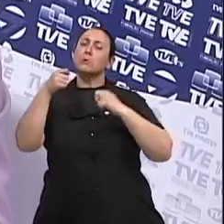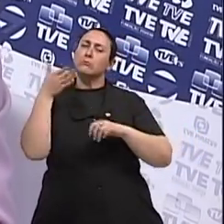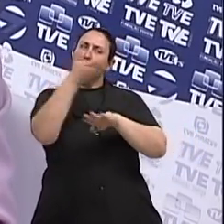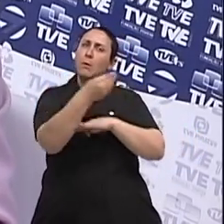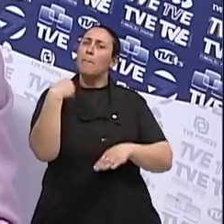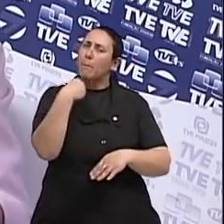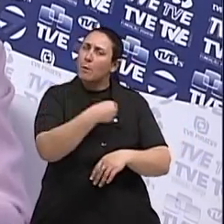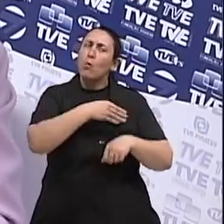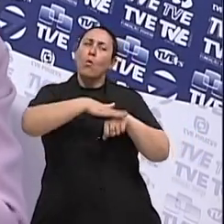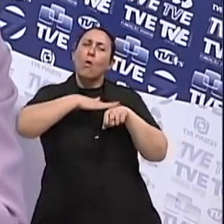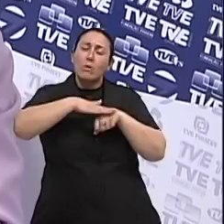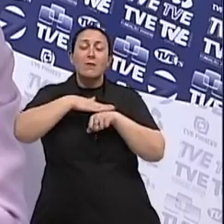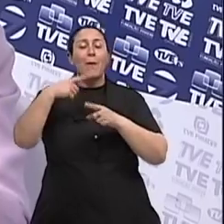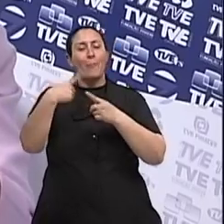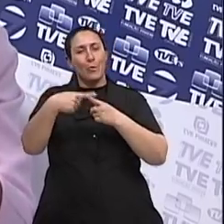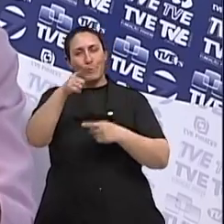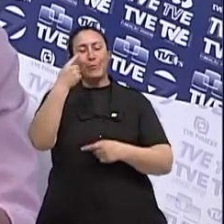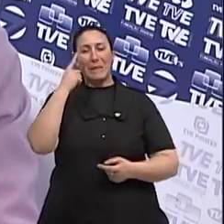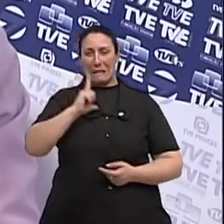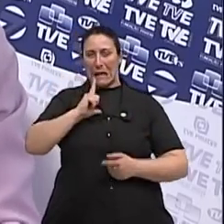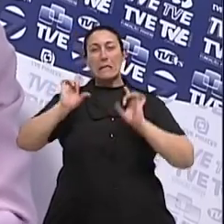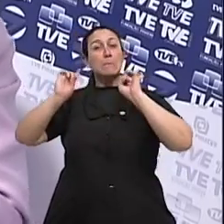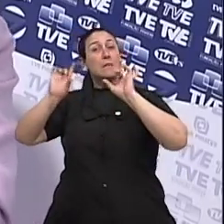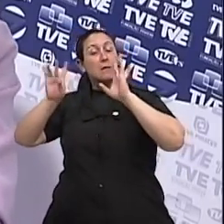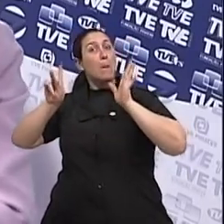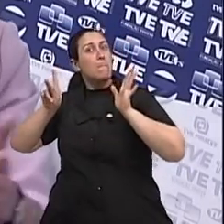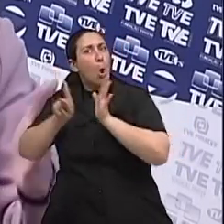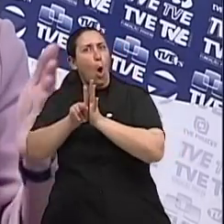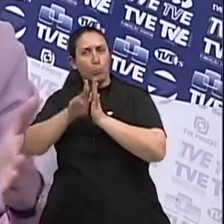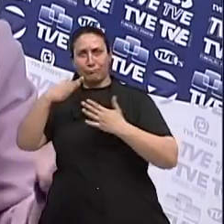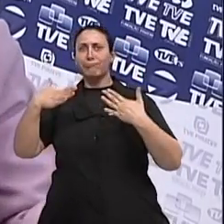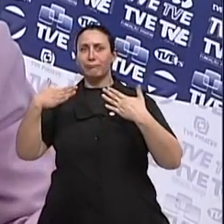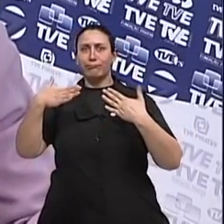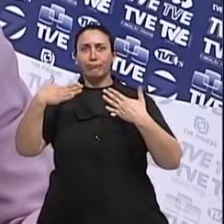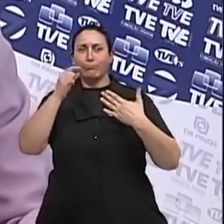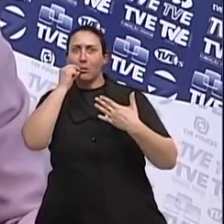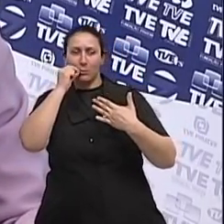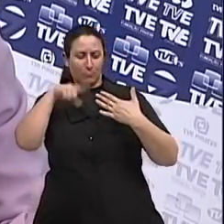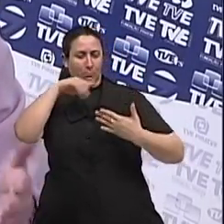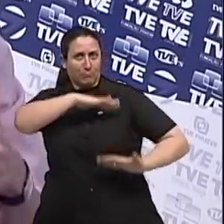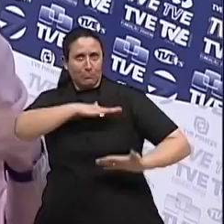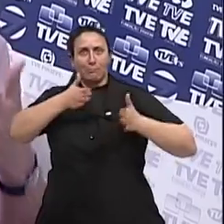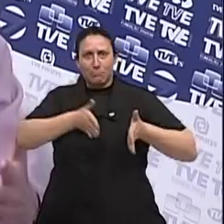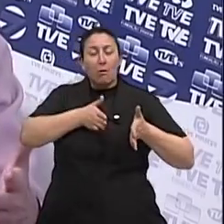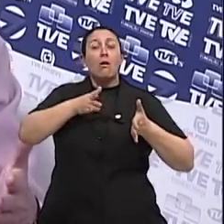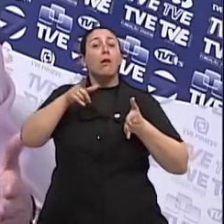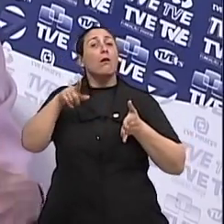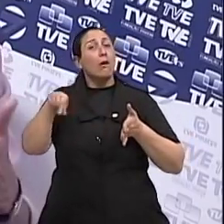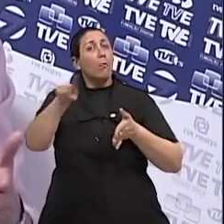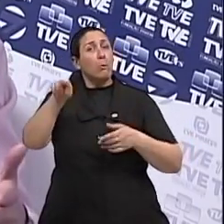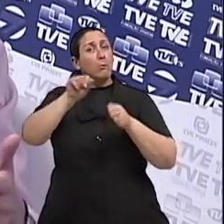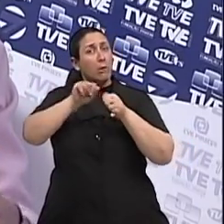mastologista. Existem hoje especialistas que estudam 5, 6 anos, fazem uma formação depois da